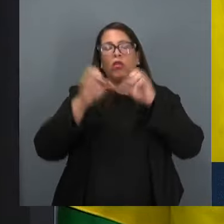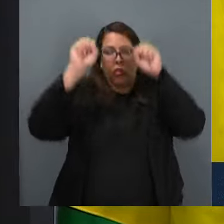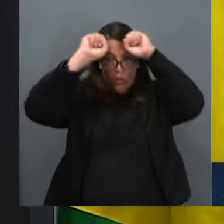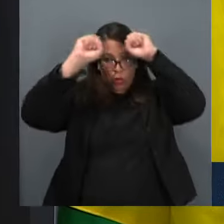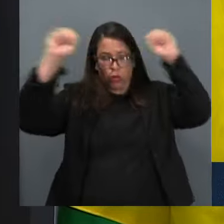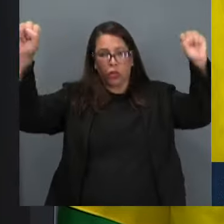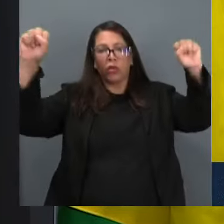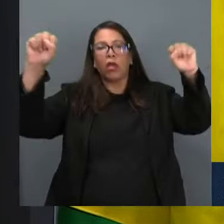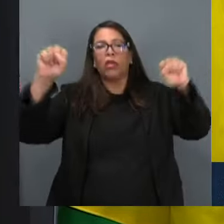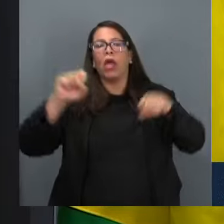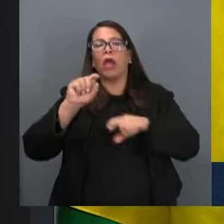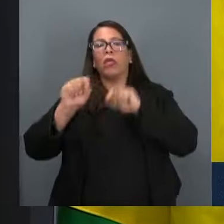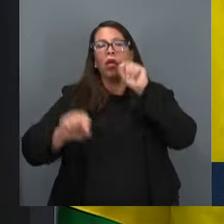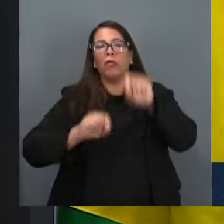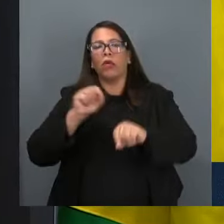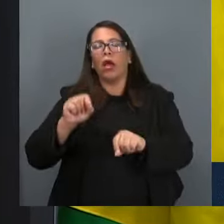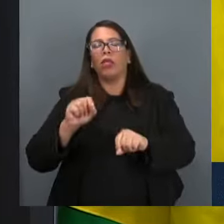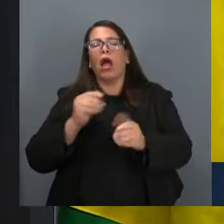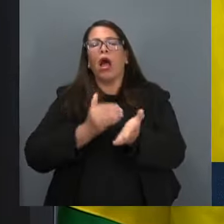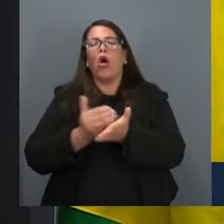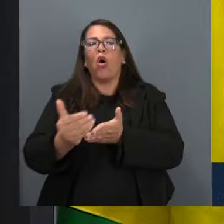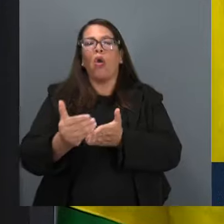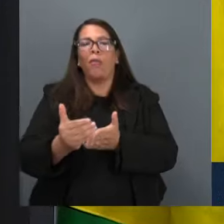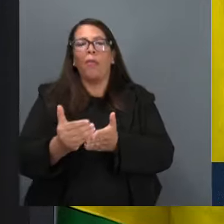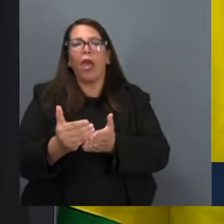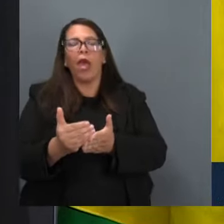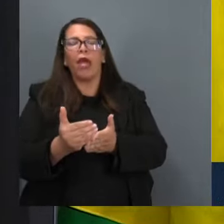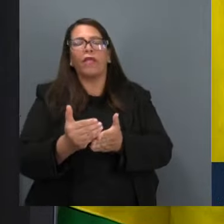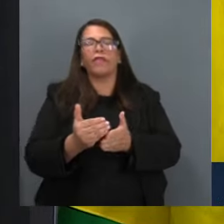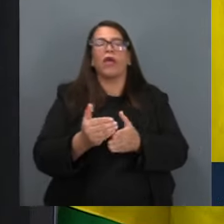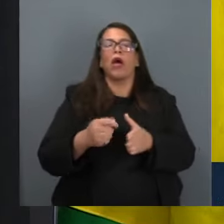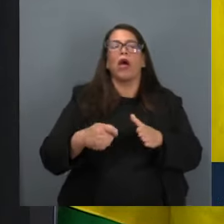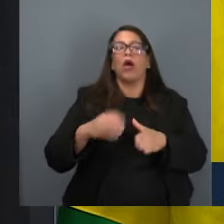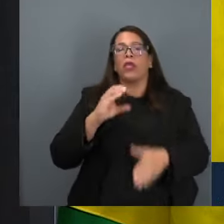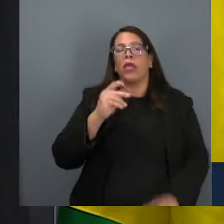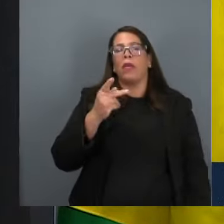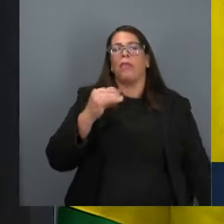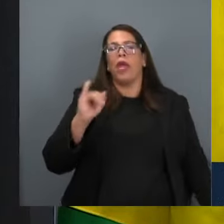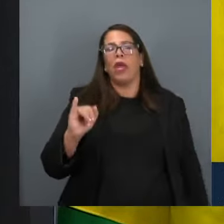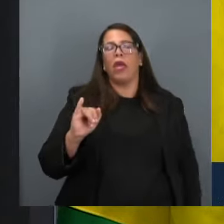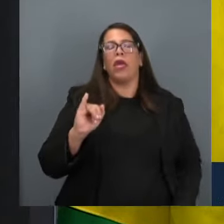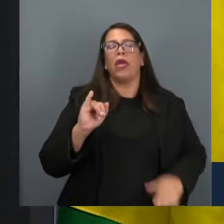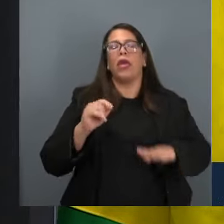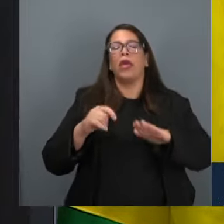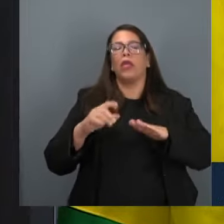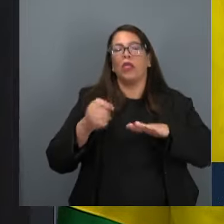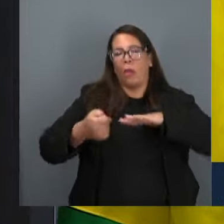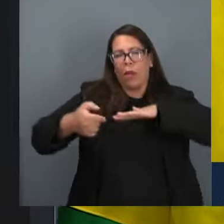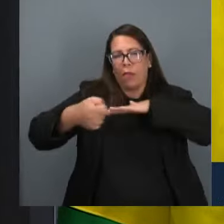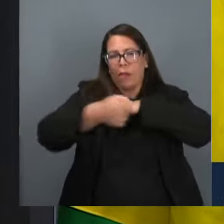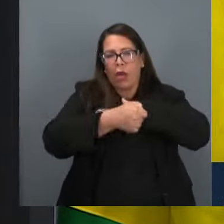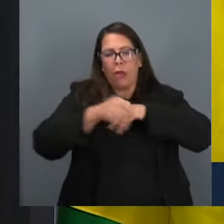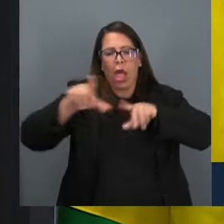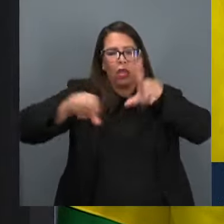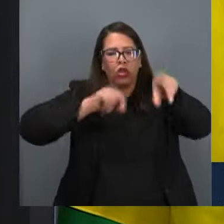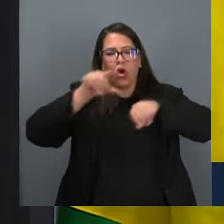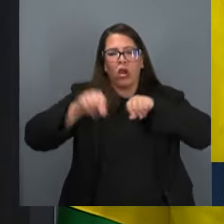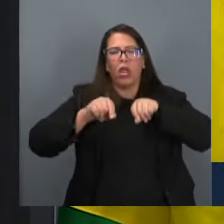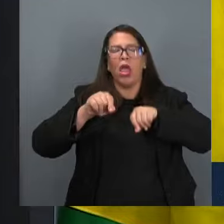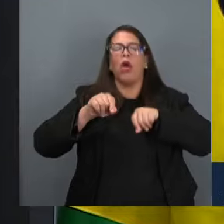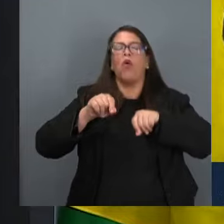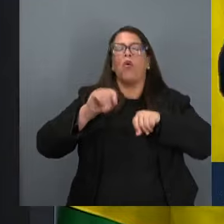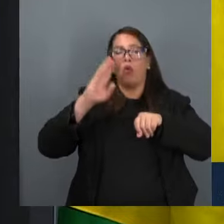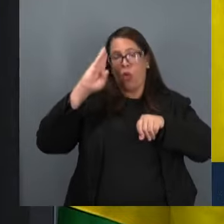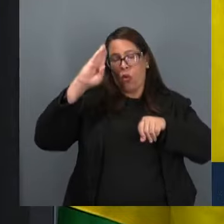dá início ao famigerado inquérito das fake news, nomeando sem sorteio, Alexandre de